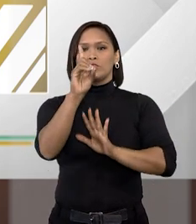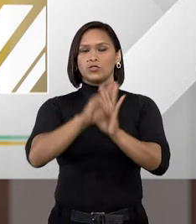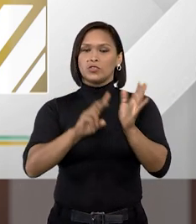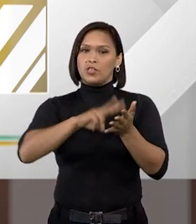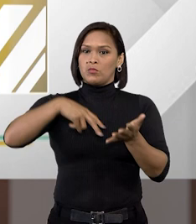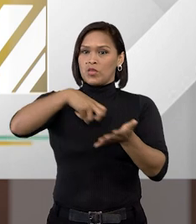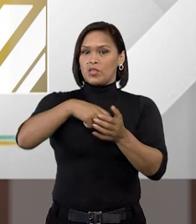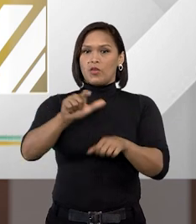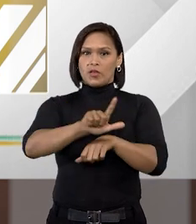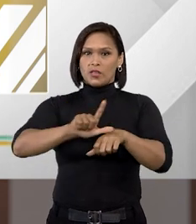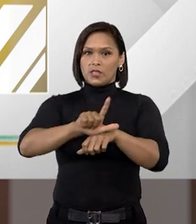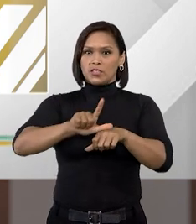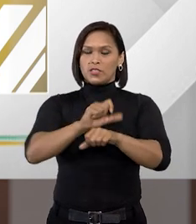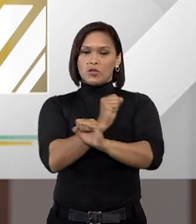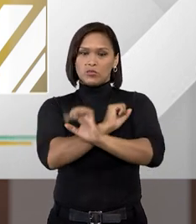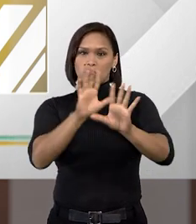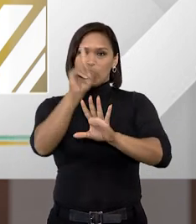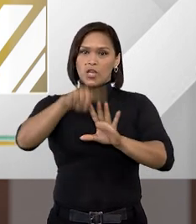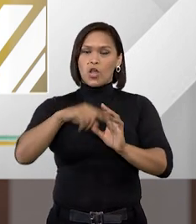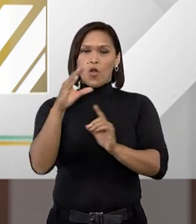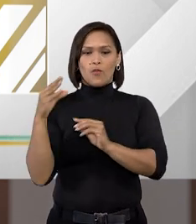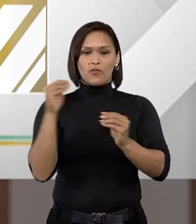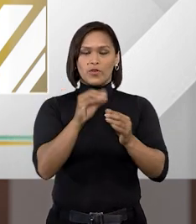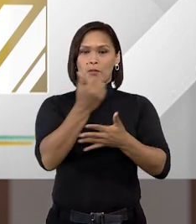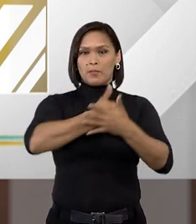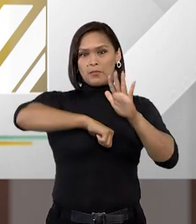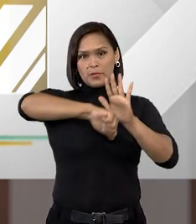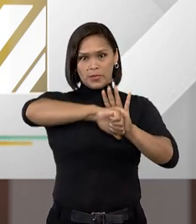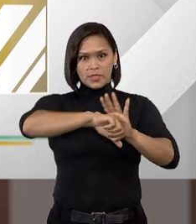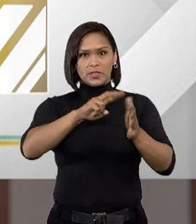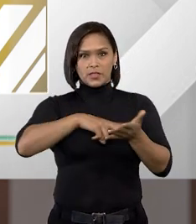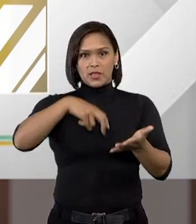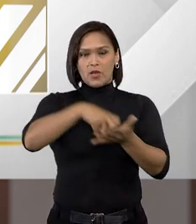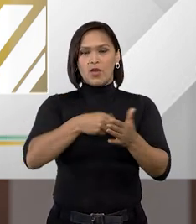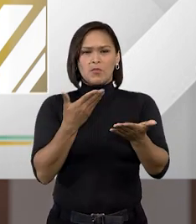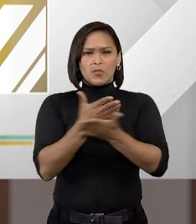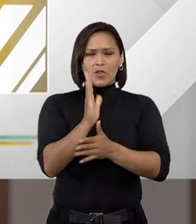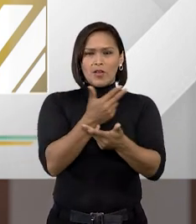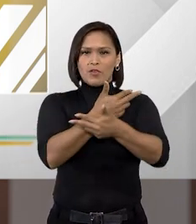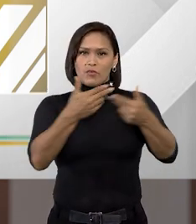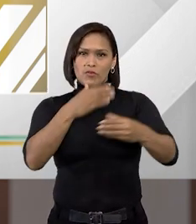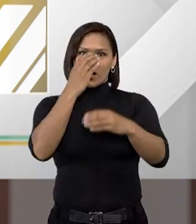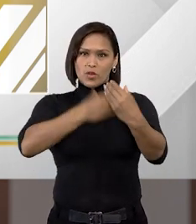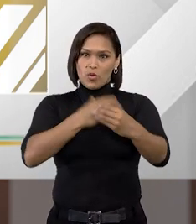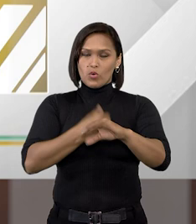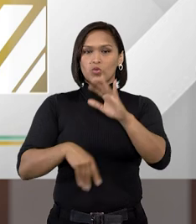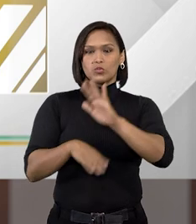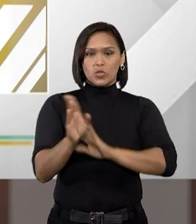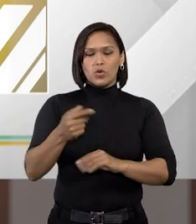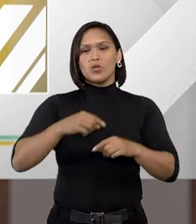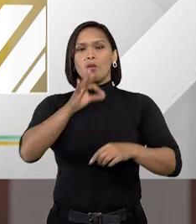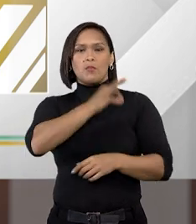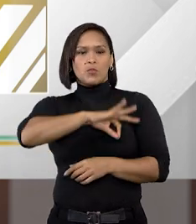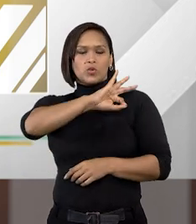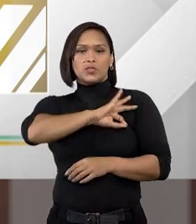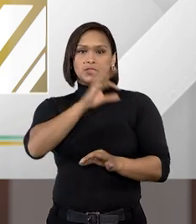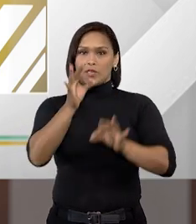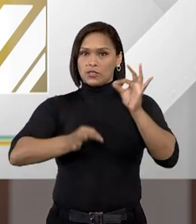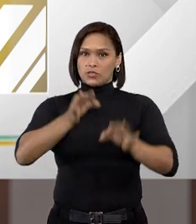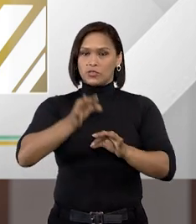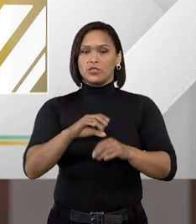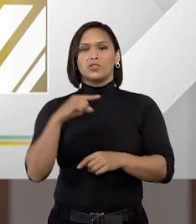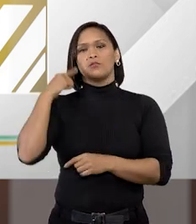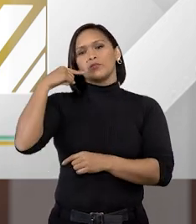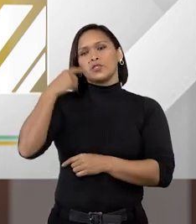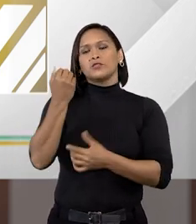Penal e legislação extravagante com ênfase em penal. Aprovado em diversos concursos públicos de carreiras policiais e jurídicas,